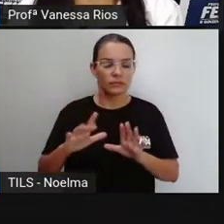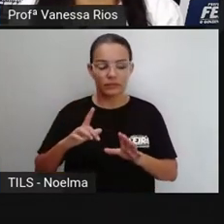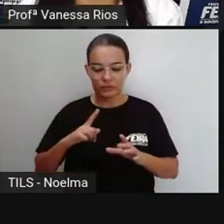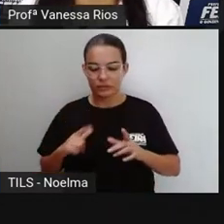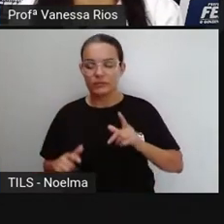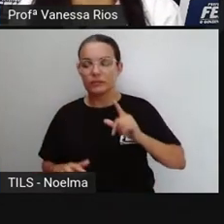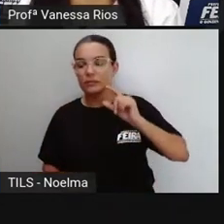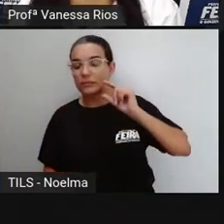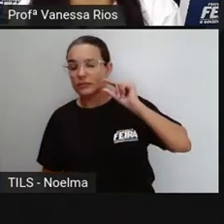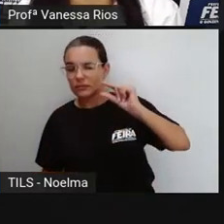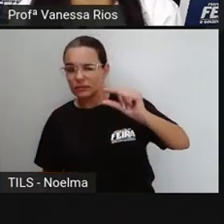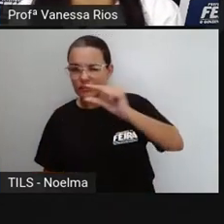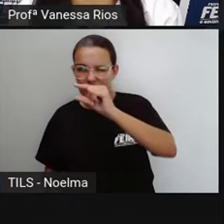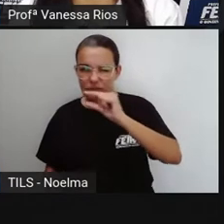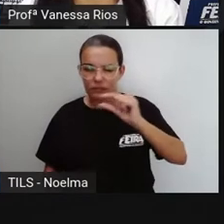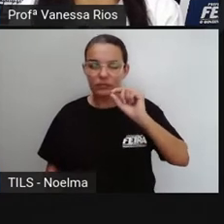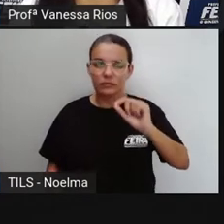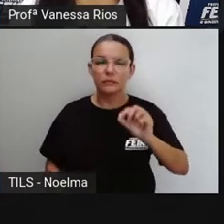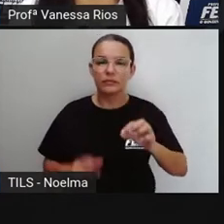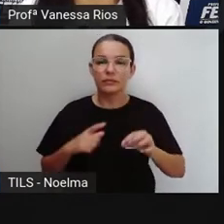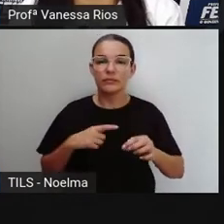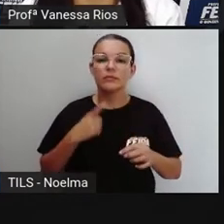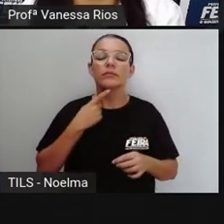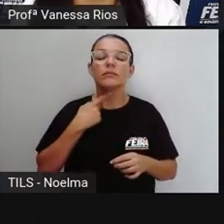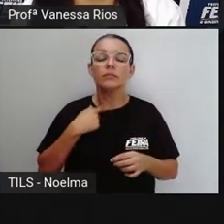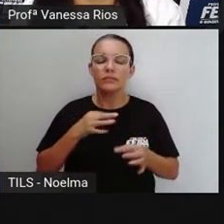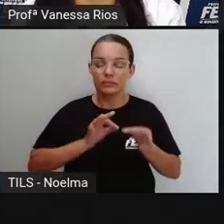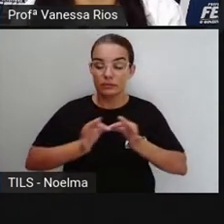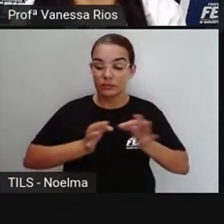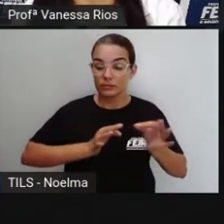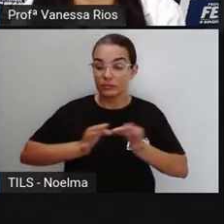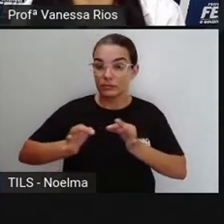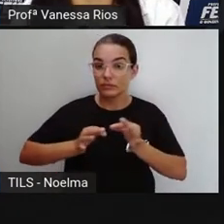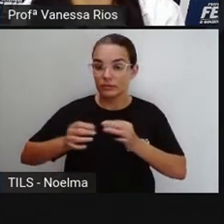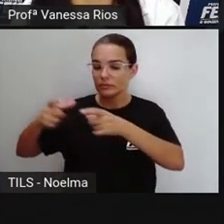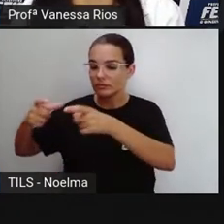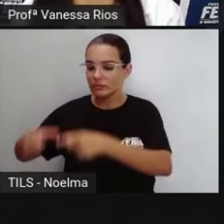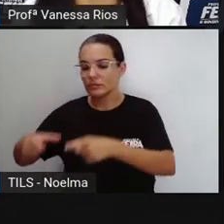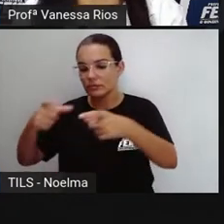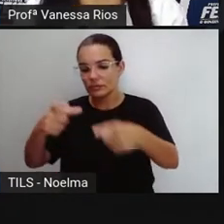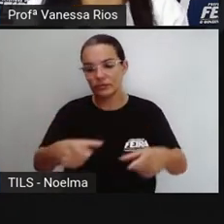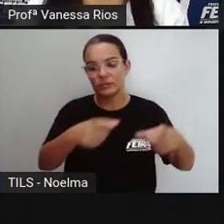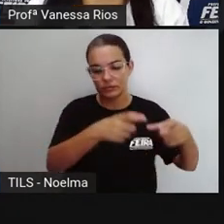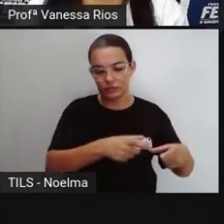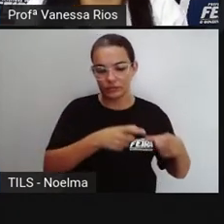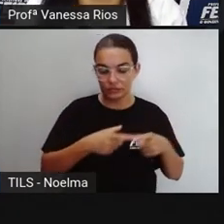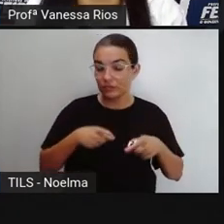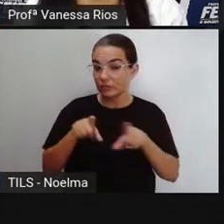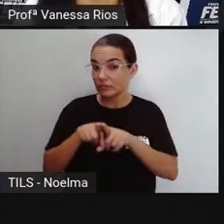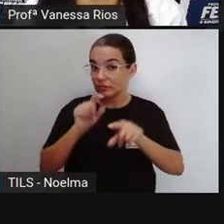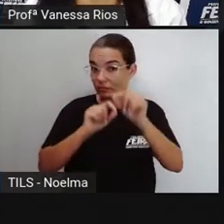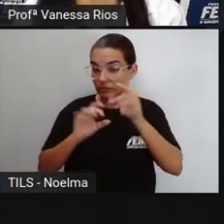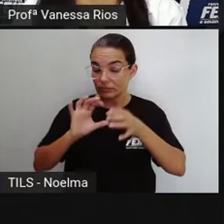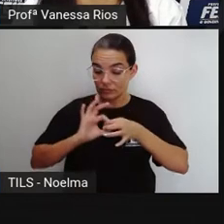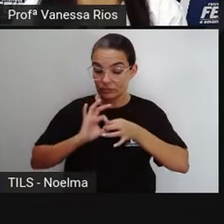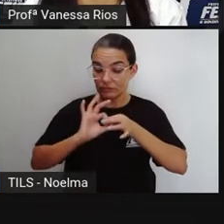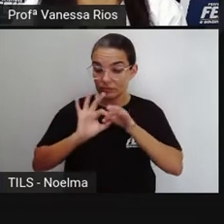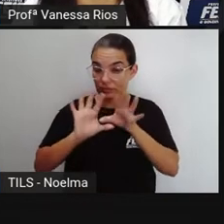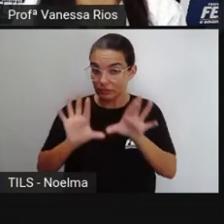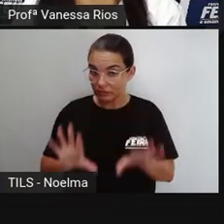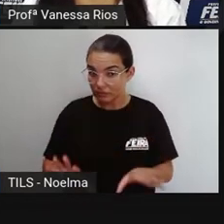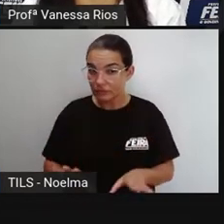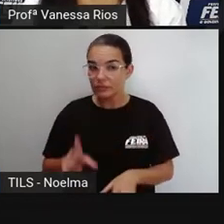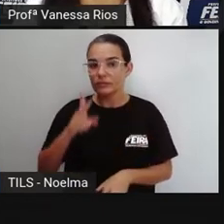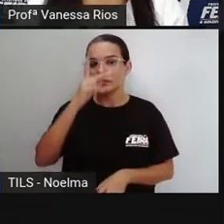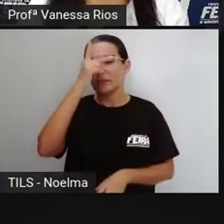surgem na intenção de organizar, né, de forma aí democrática as pessoas